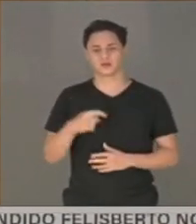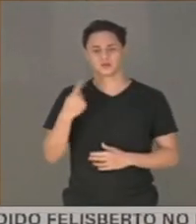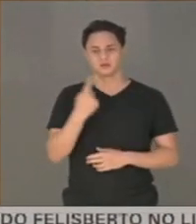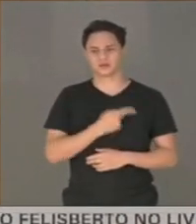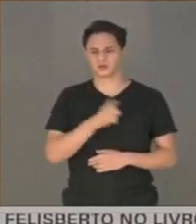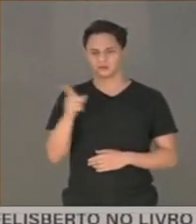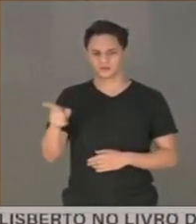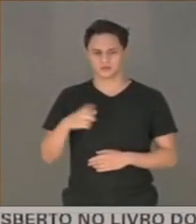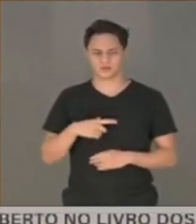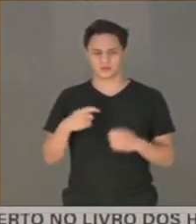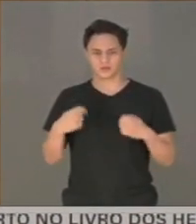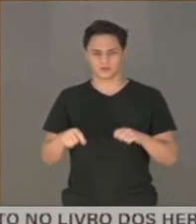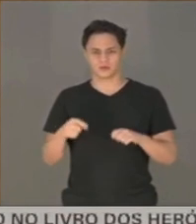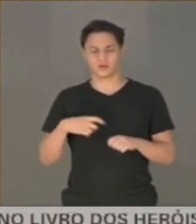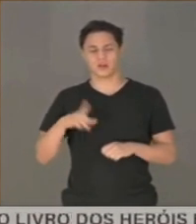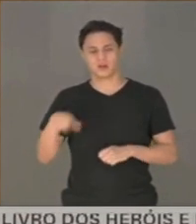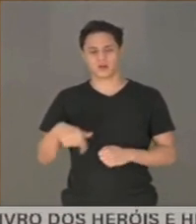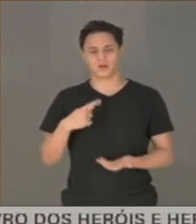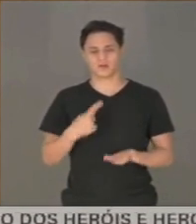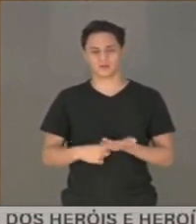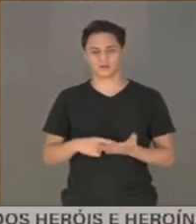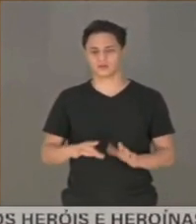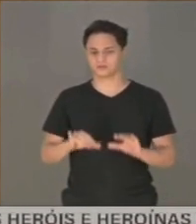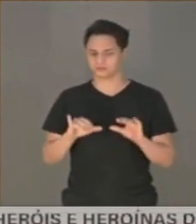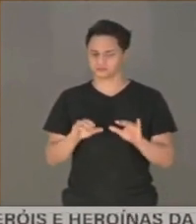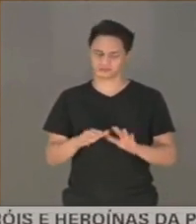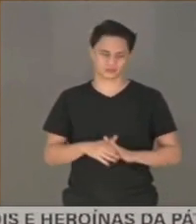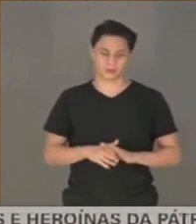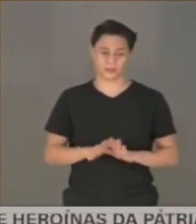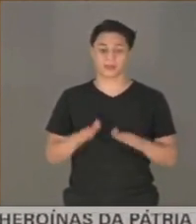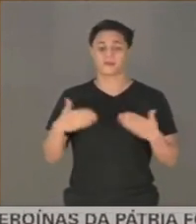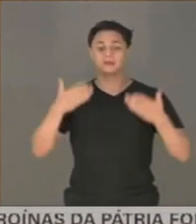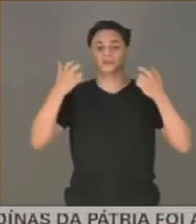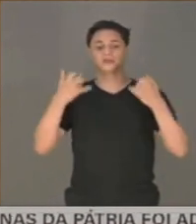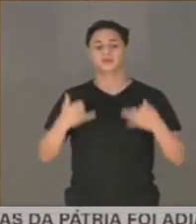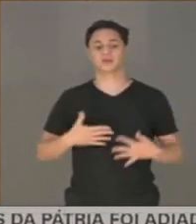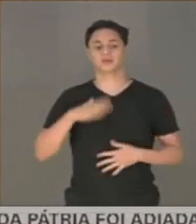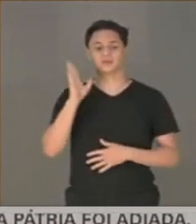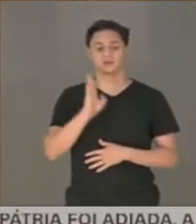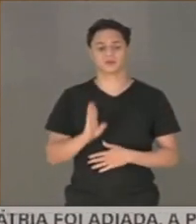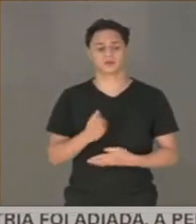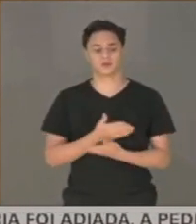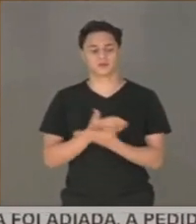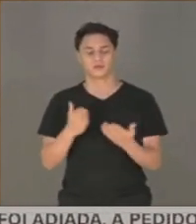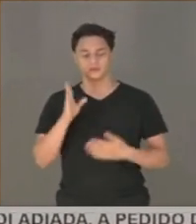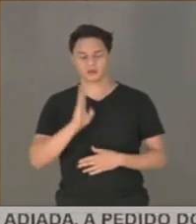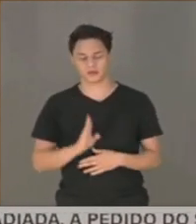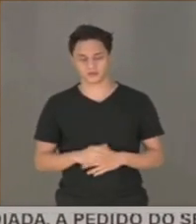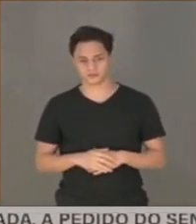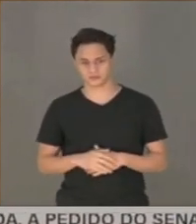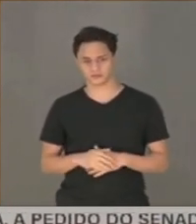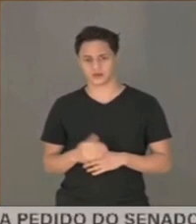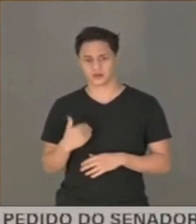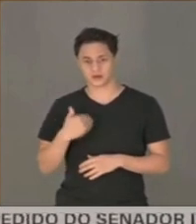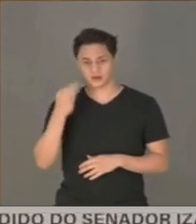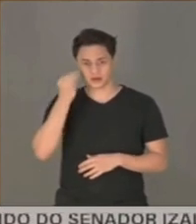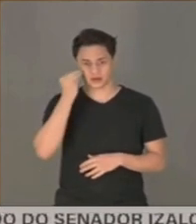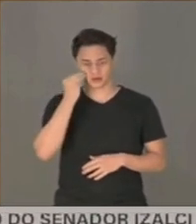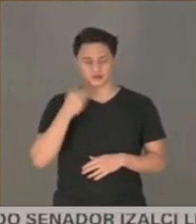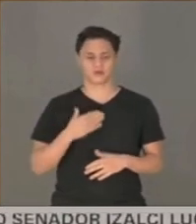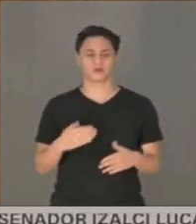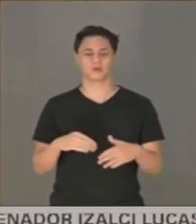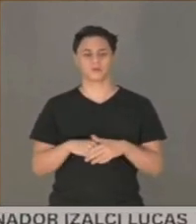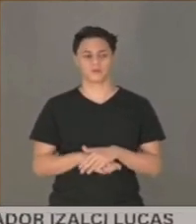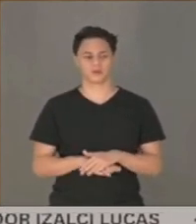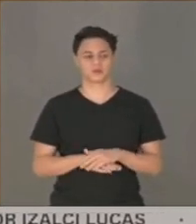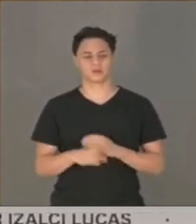medicação sem nenhuma comprovação científica. Então, explicar o Brasil ao Brasil. Eu vou tentar, humildemente,